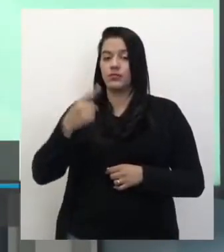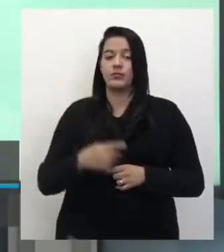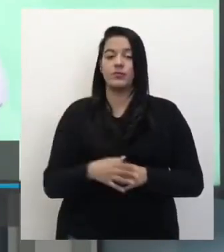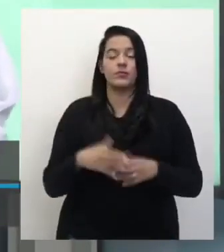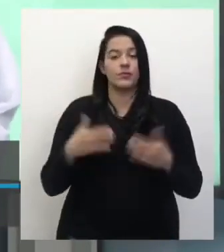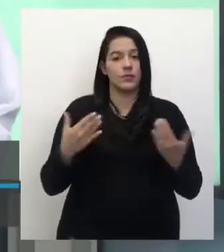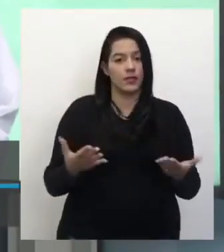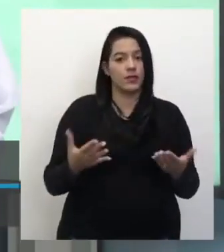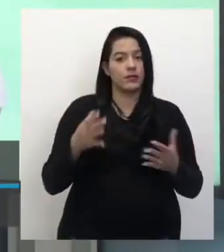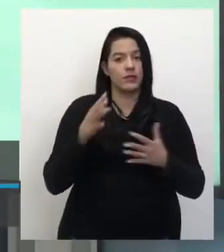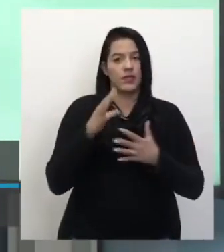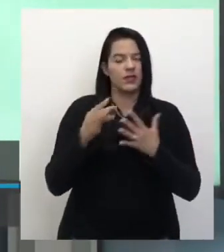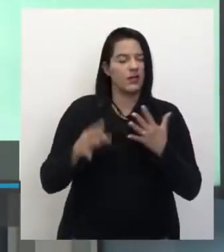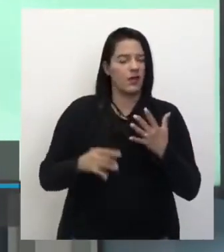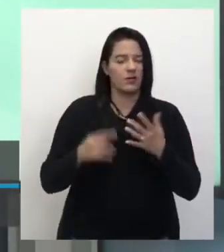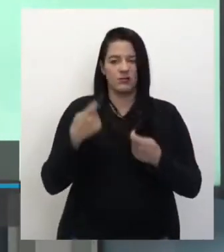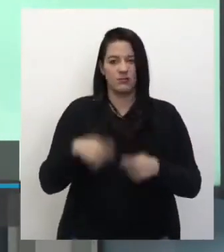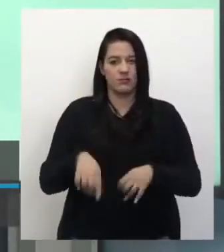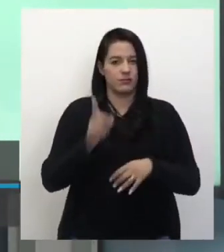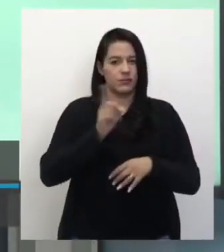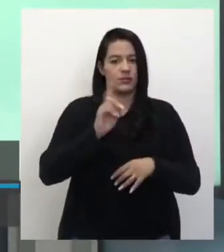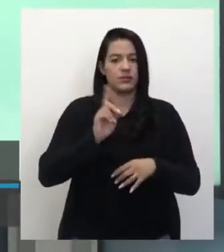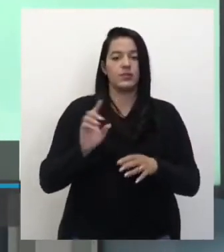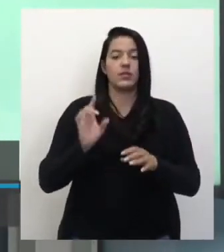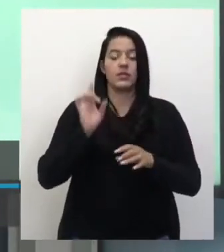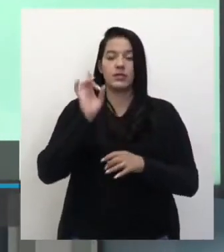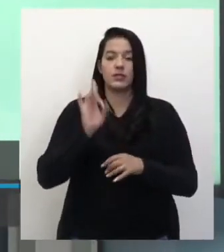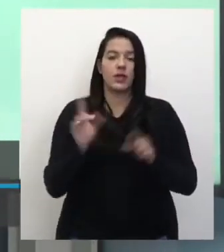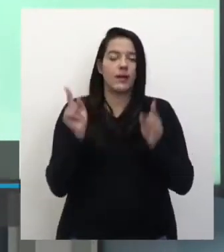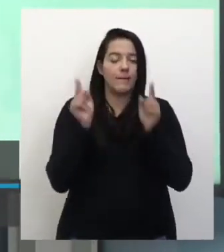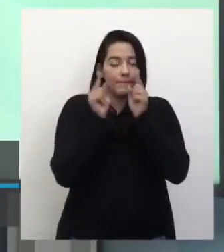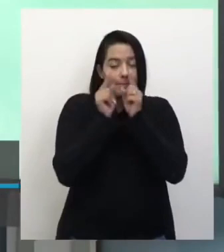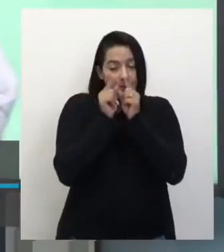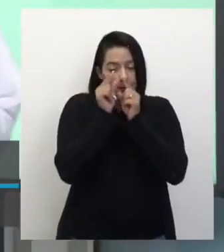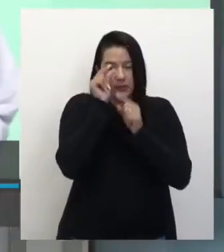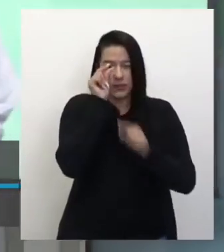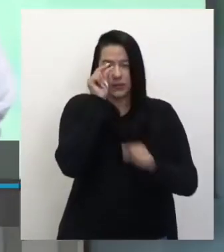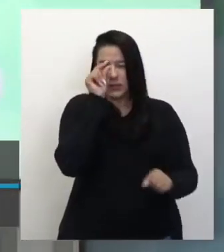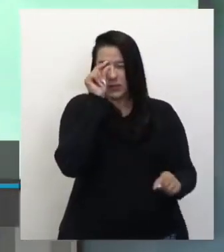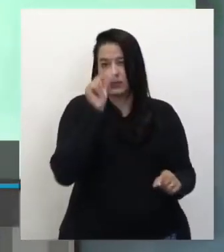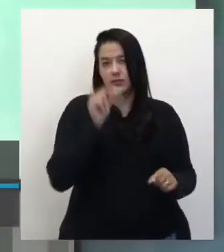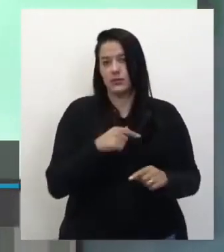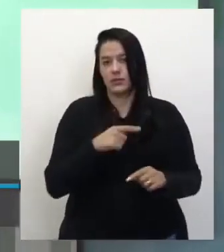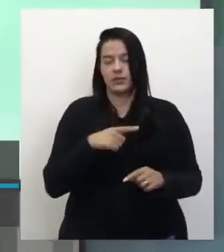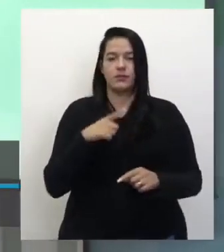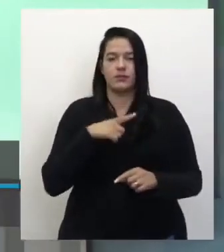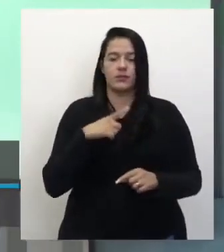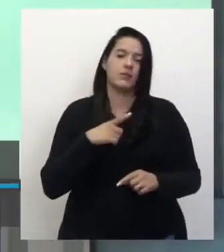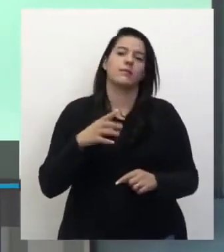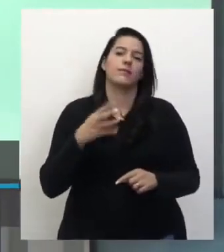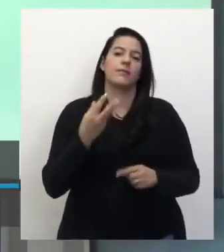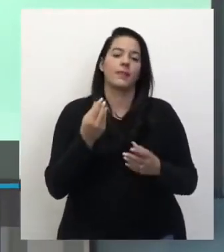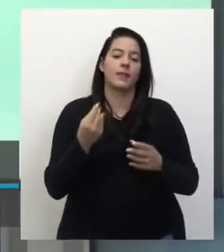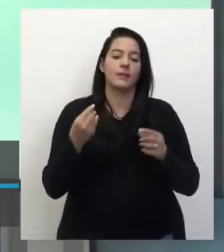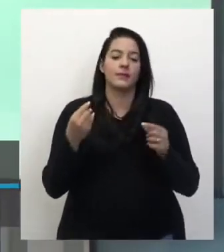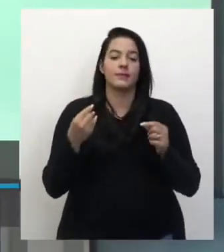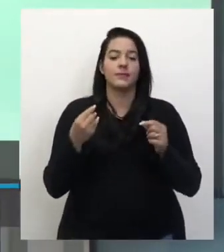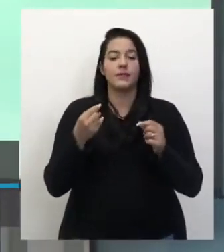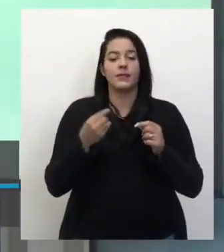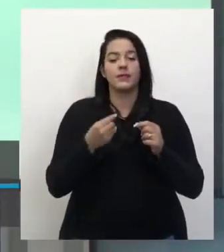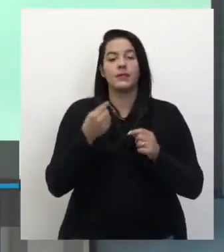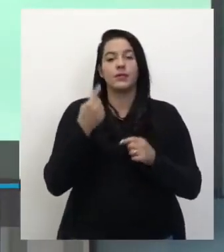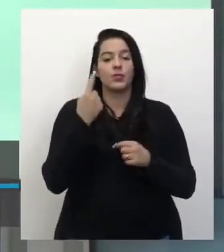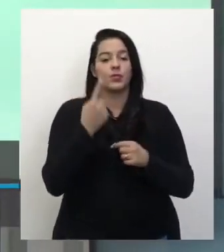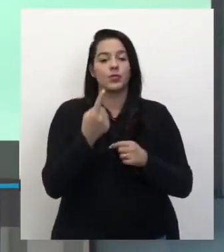eu não quis entrar no do vírus, é só você saber que é muito pequeno. Se você pegar a sua reguinha, você pega a sua régua lá, entre um